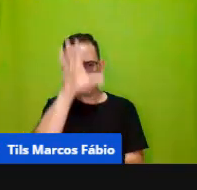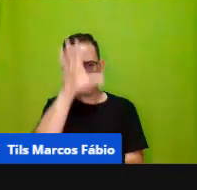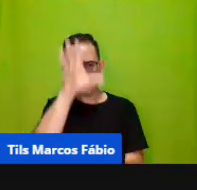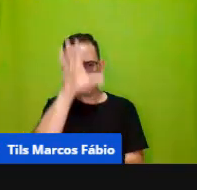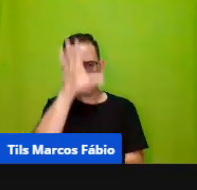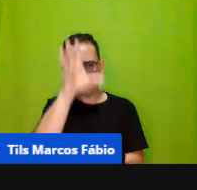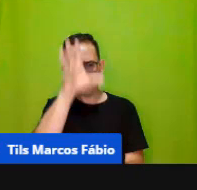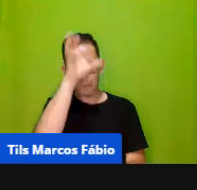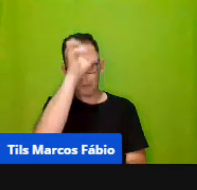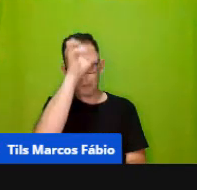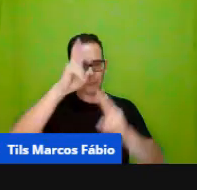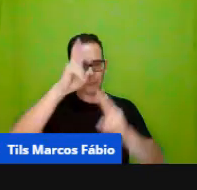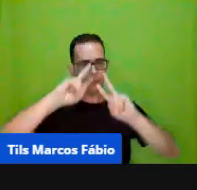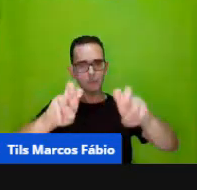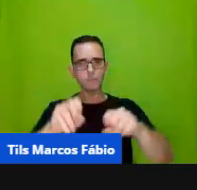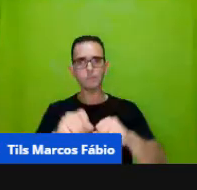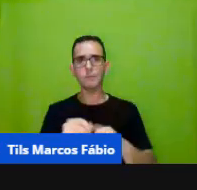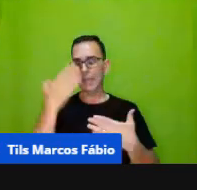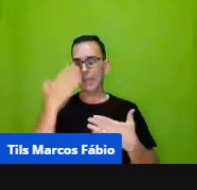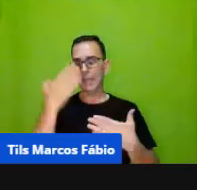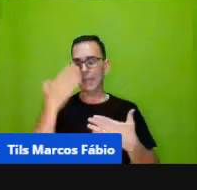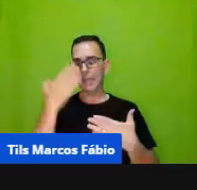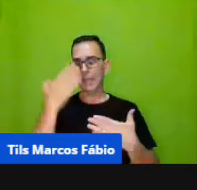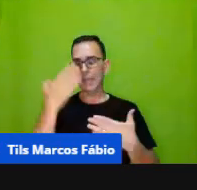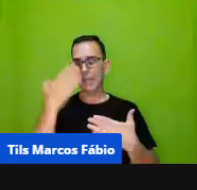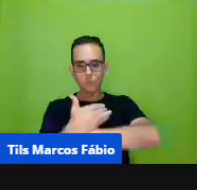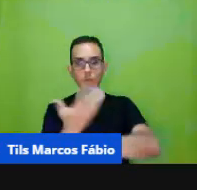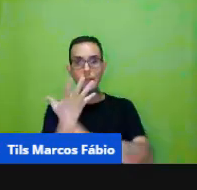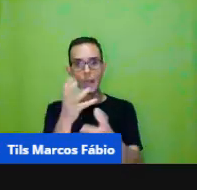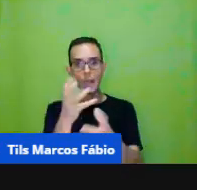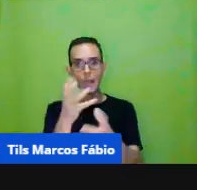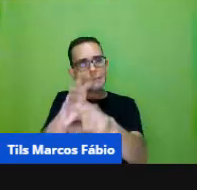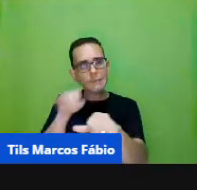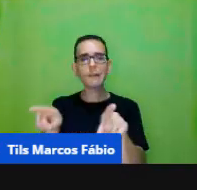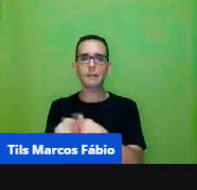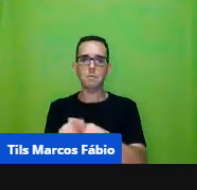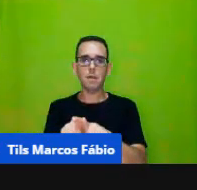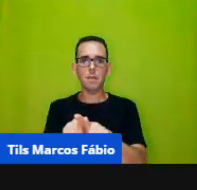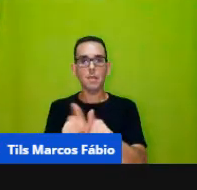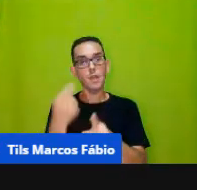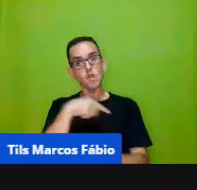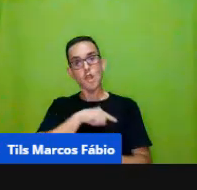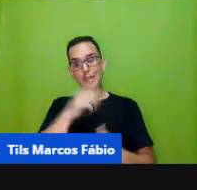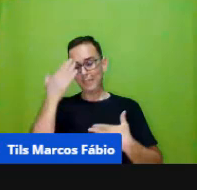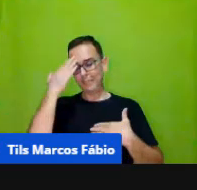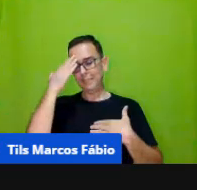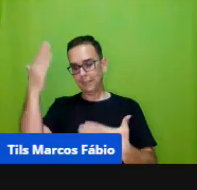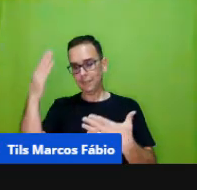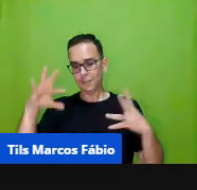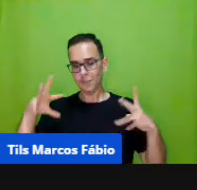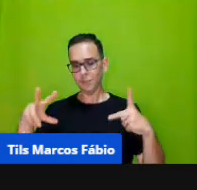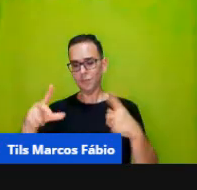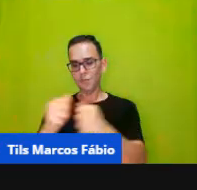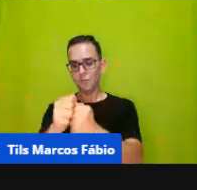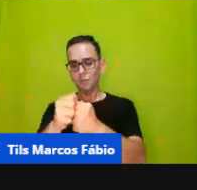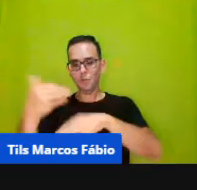participação de tudo o que ele quer ensinar né na verdade então a gente agradece a participação de todos